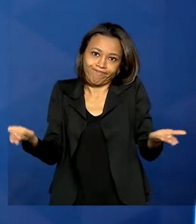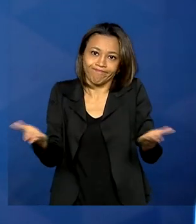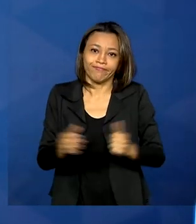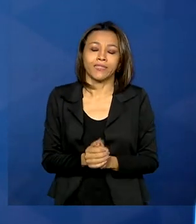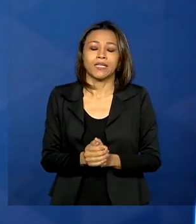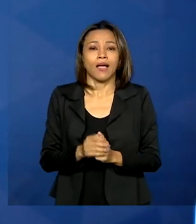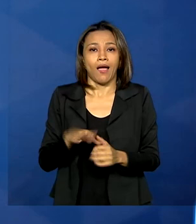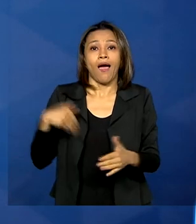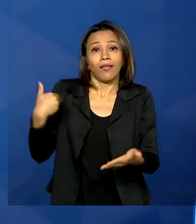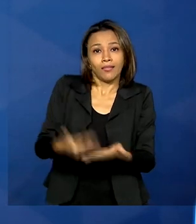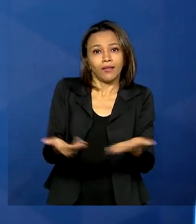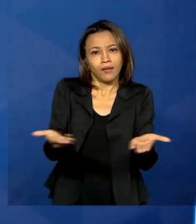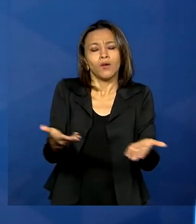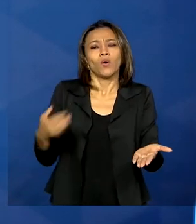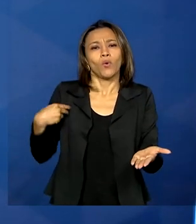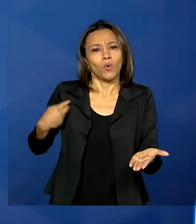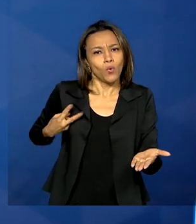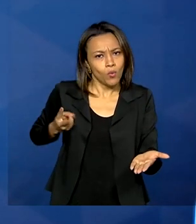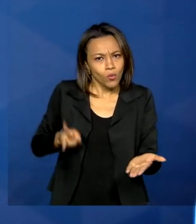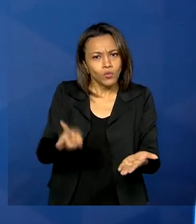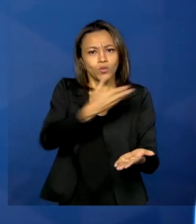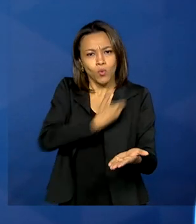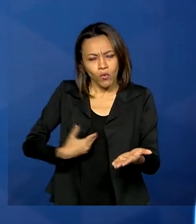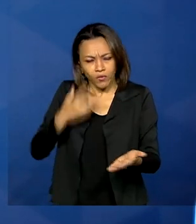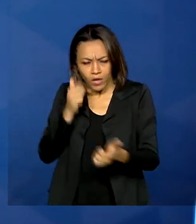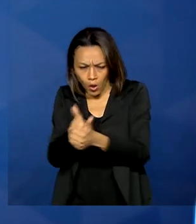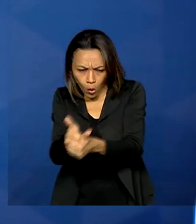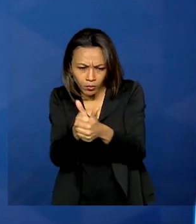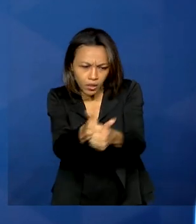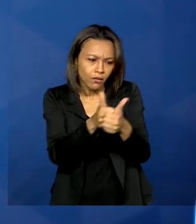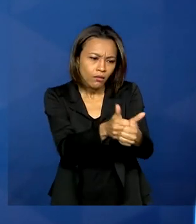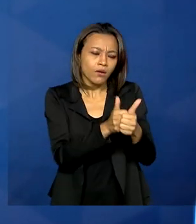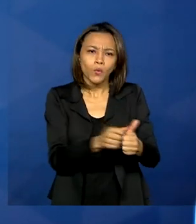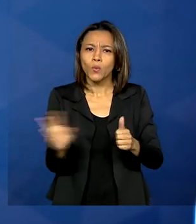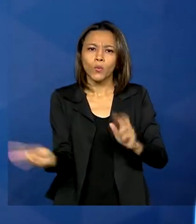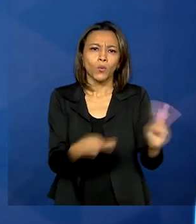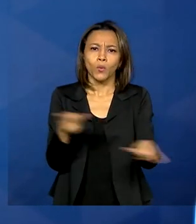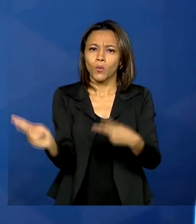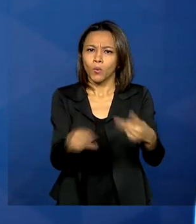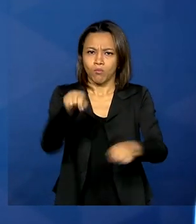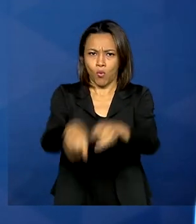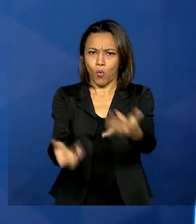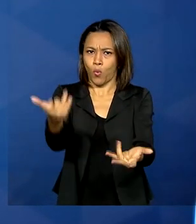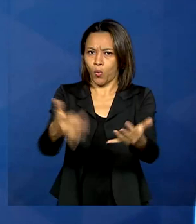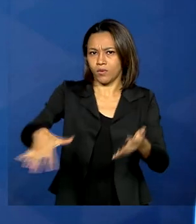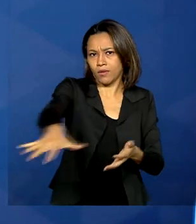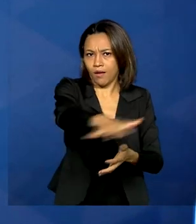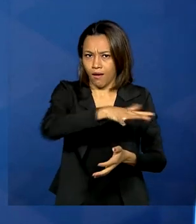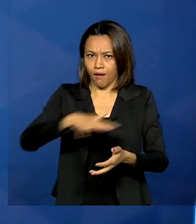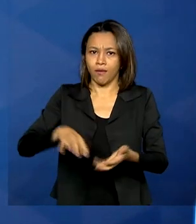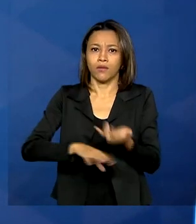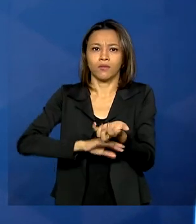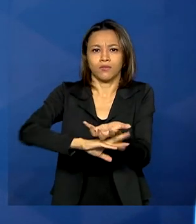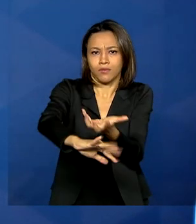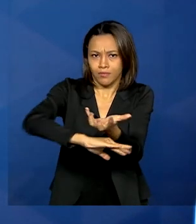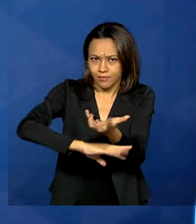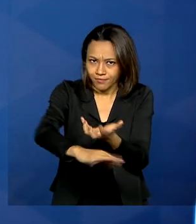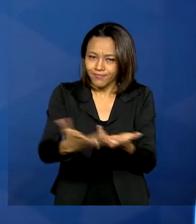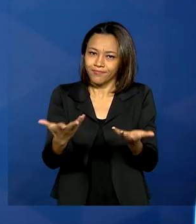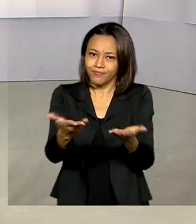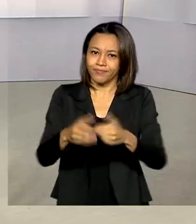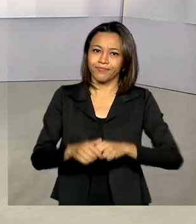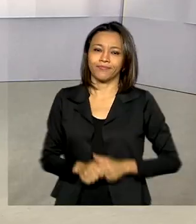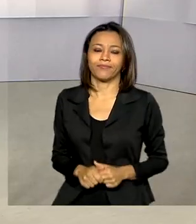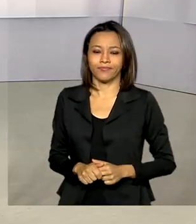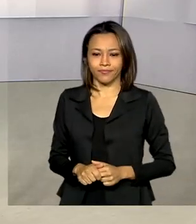isso, o governo segue monitorando de perto a evolução desses incêndios no Pantanal Mato Grossense. Selma Dias para o governo agora.